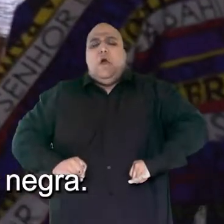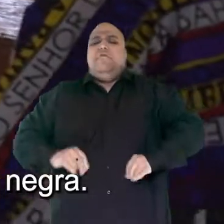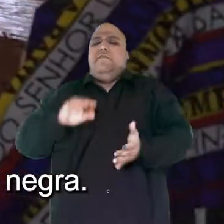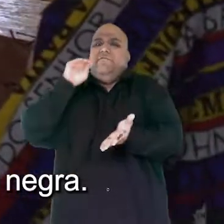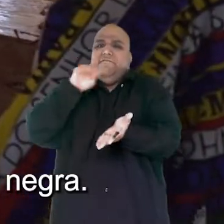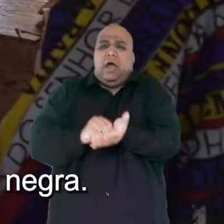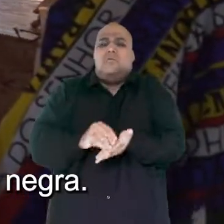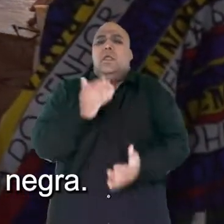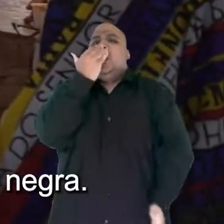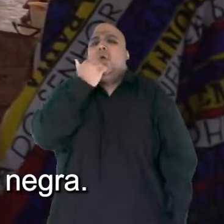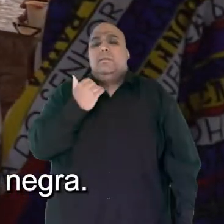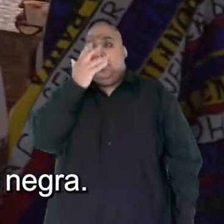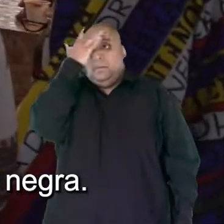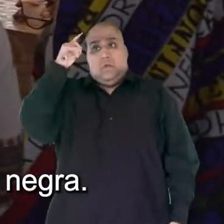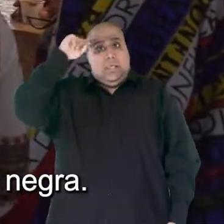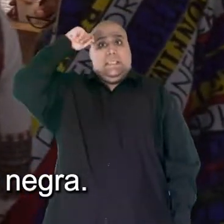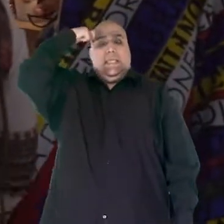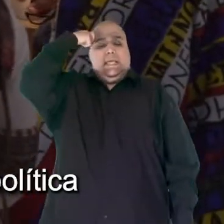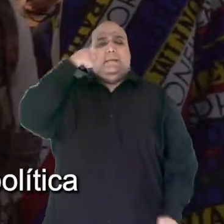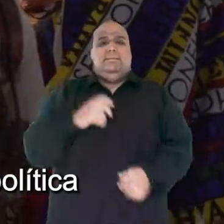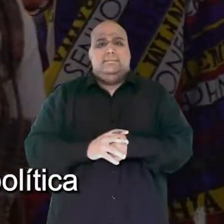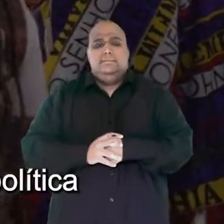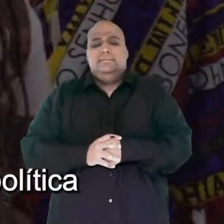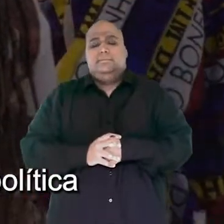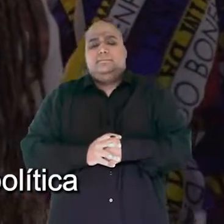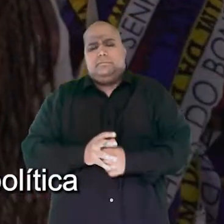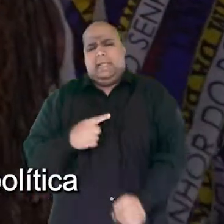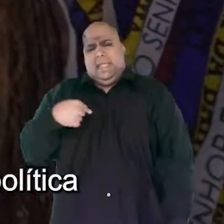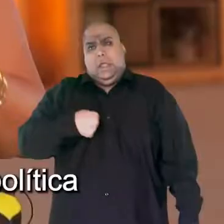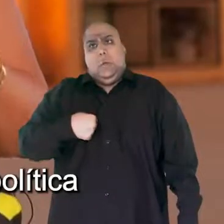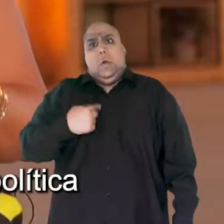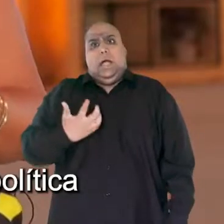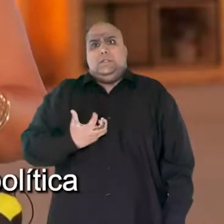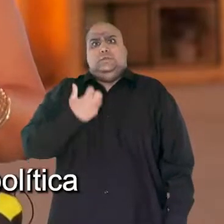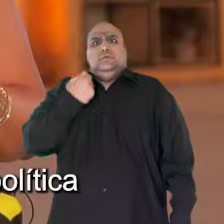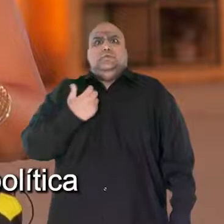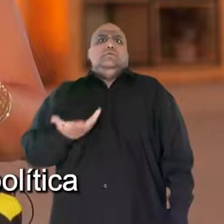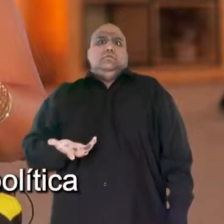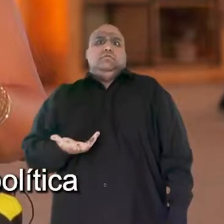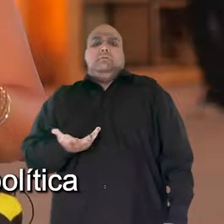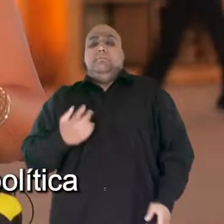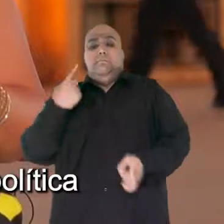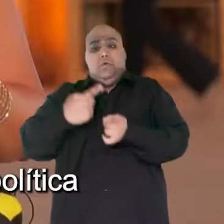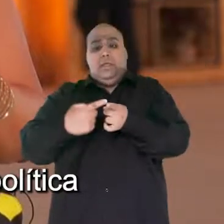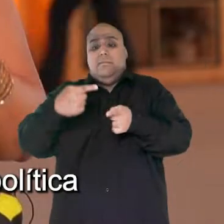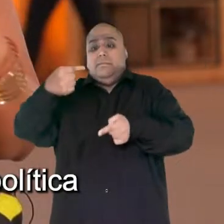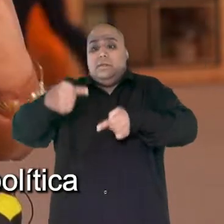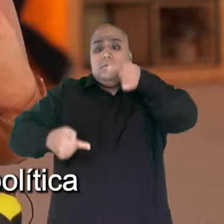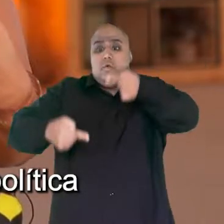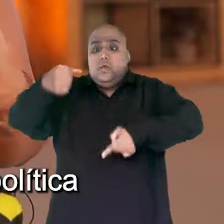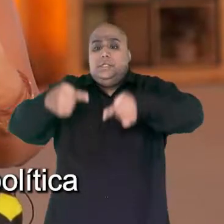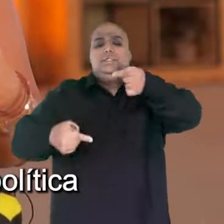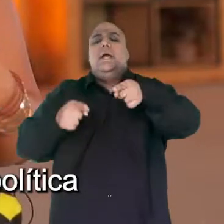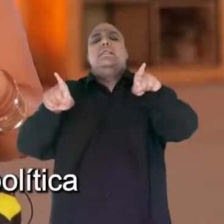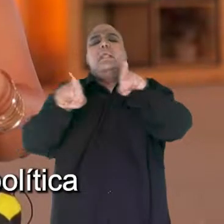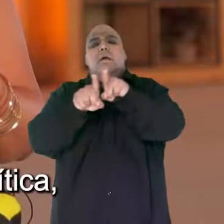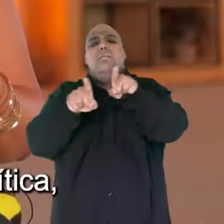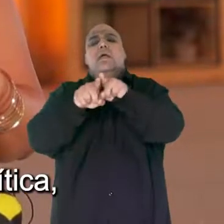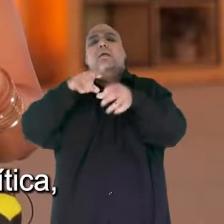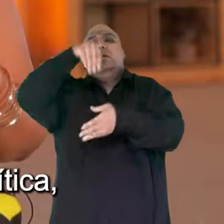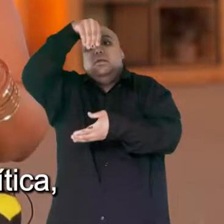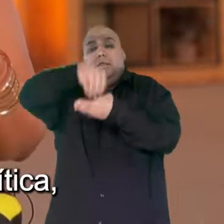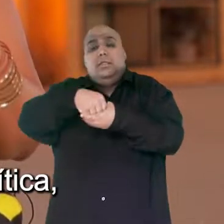a maioria populacional, que é a população negra. Pessoalmente, fico muito assustada, né? Porque essa decisão política,